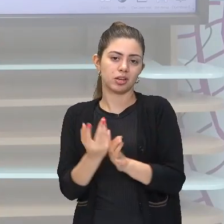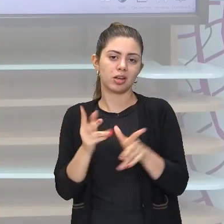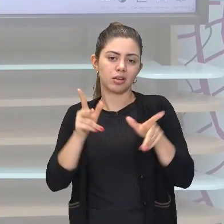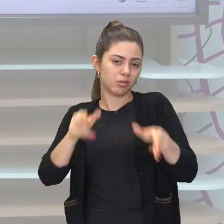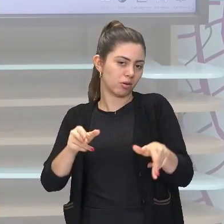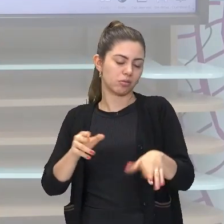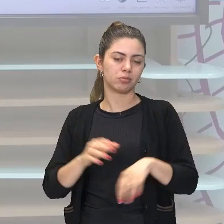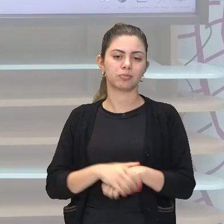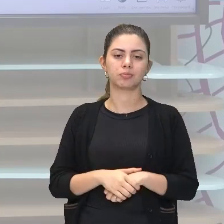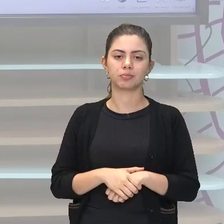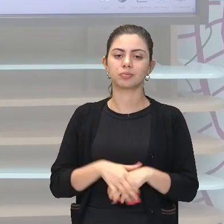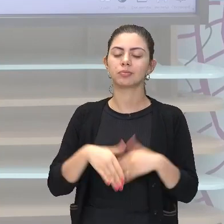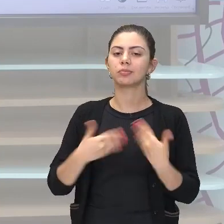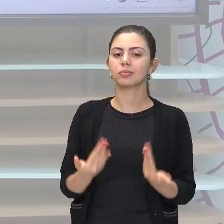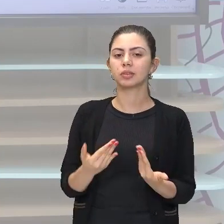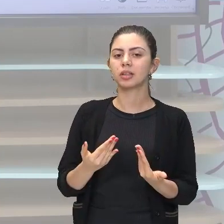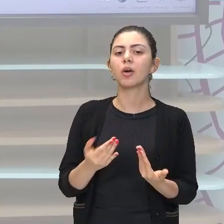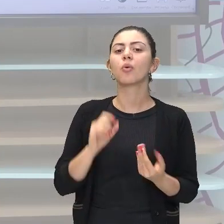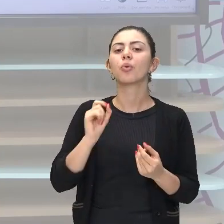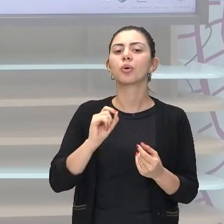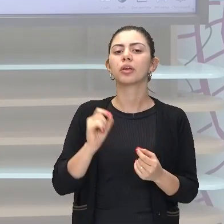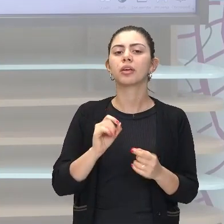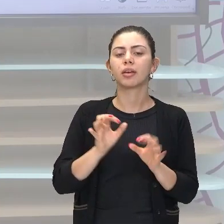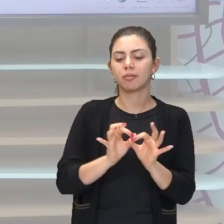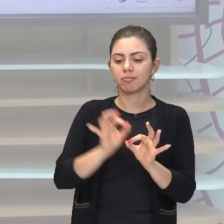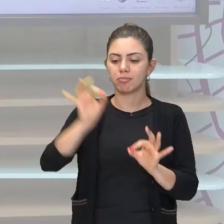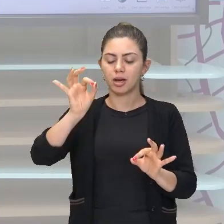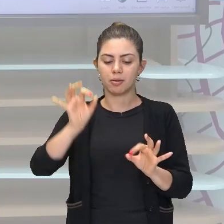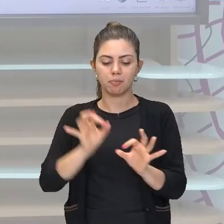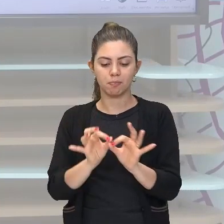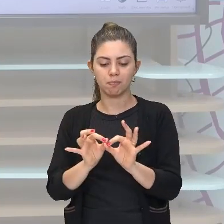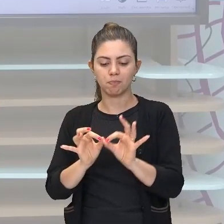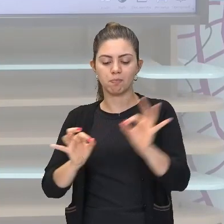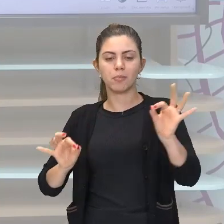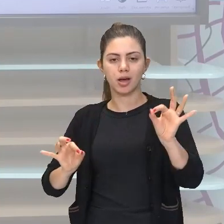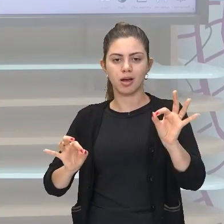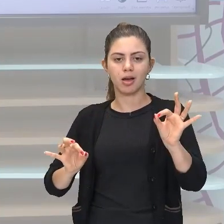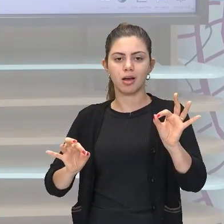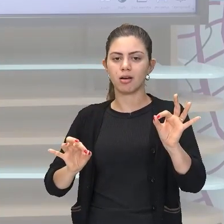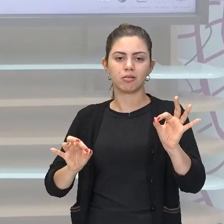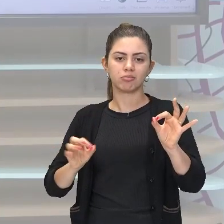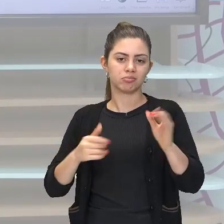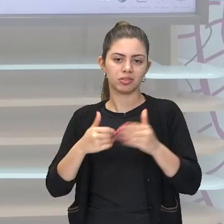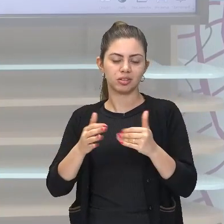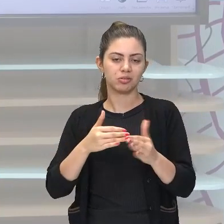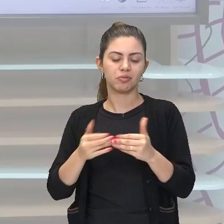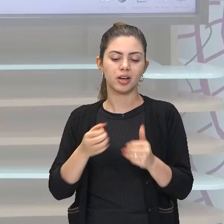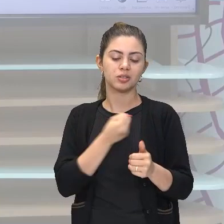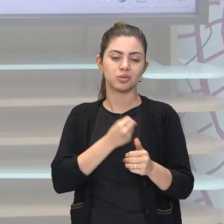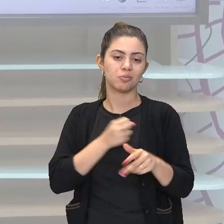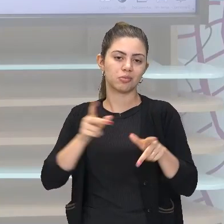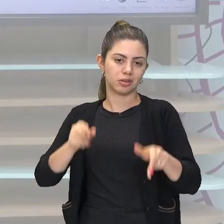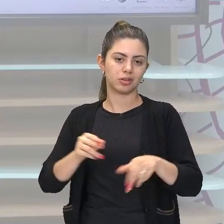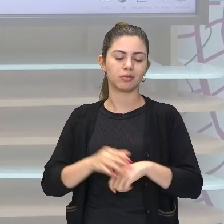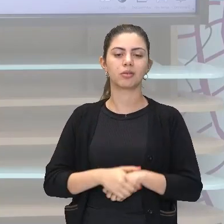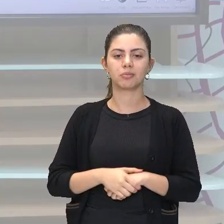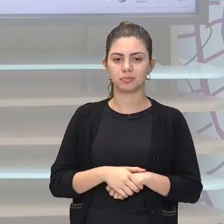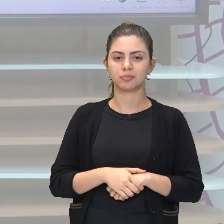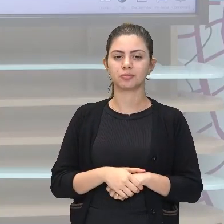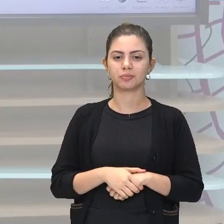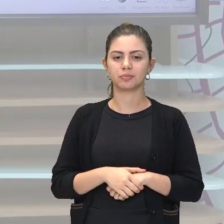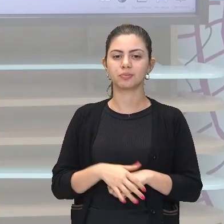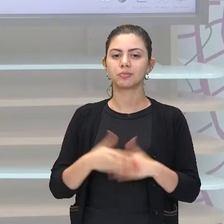a mesma coisa. Portanto, as diagonais se interceptam ao meio, né? Essa grande propriedade que traz